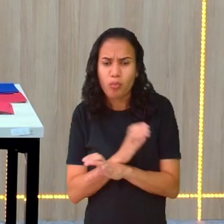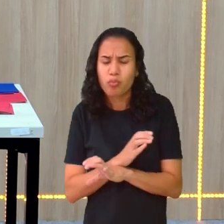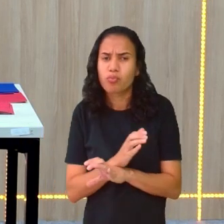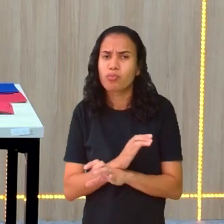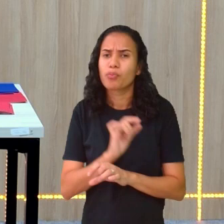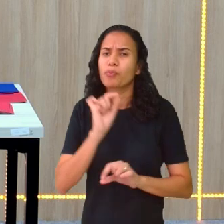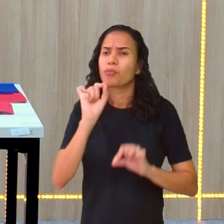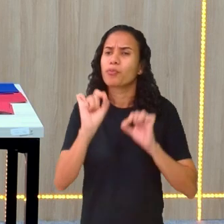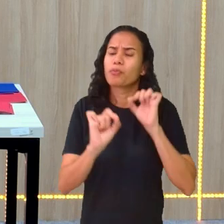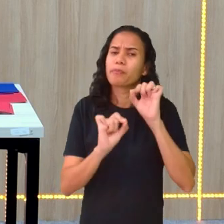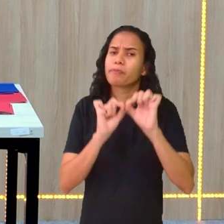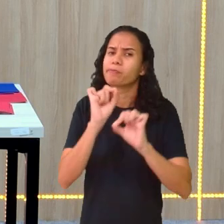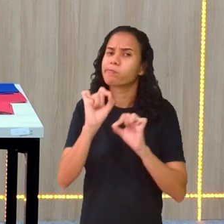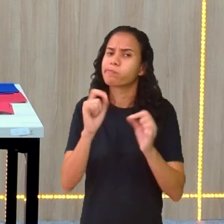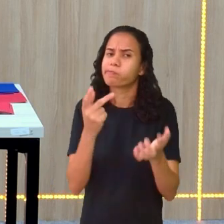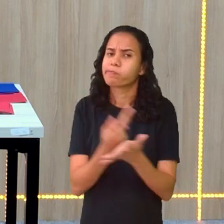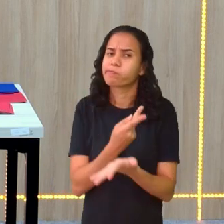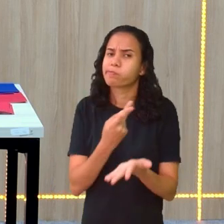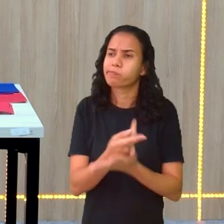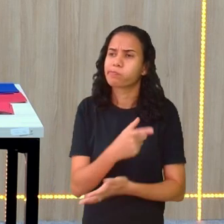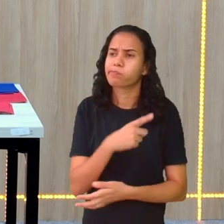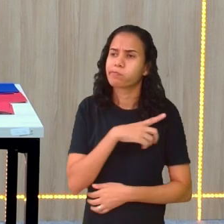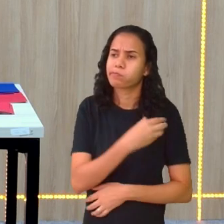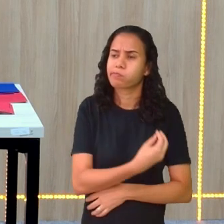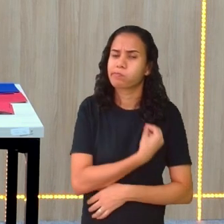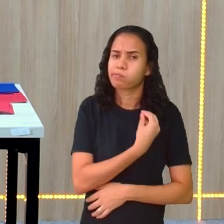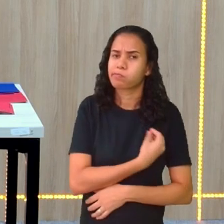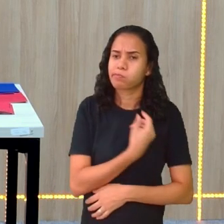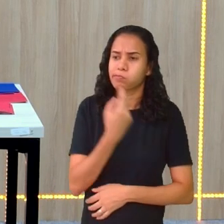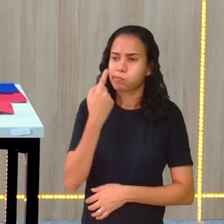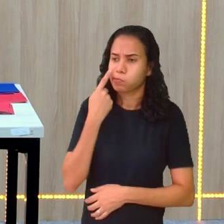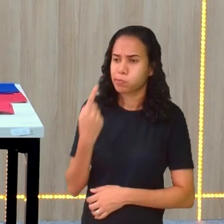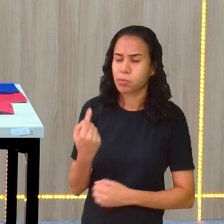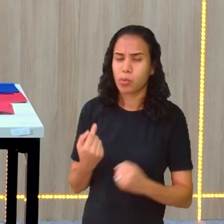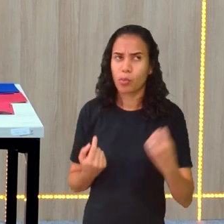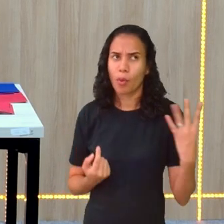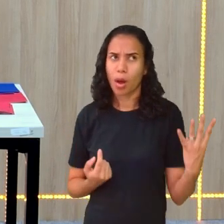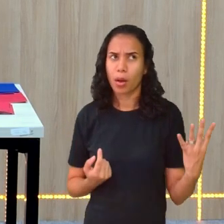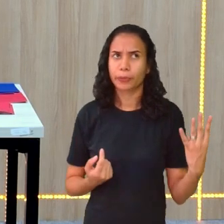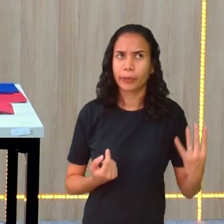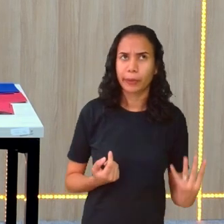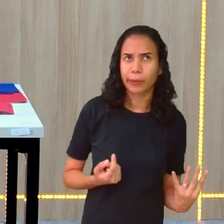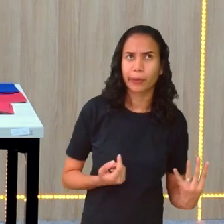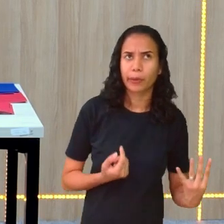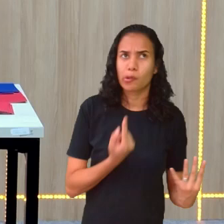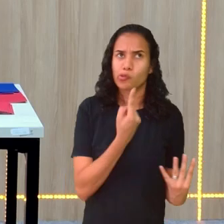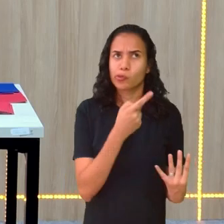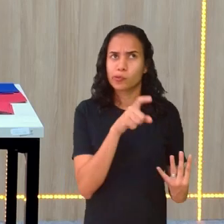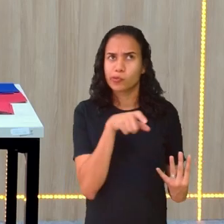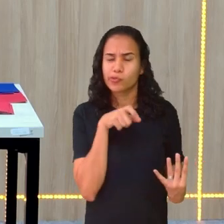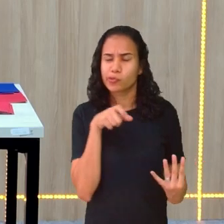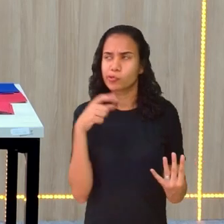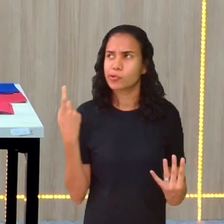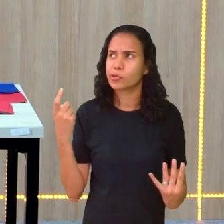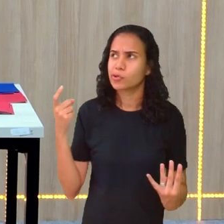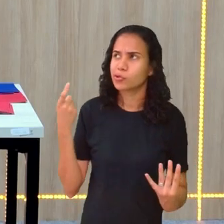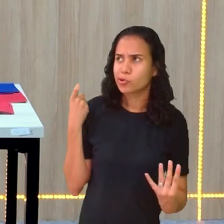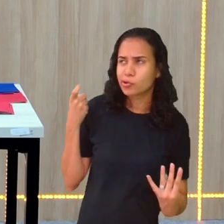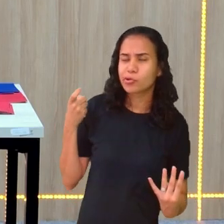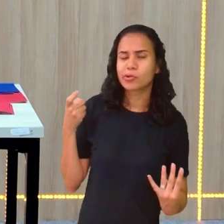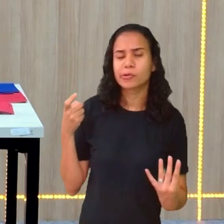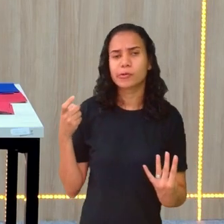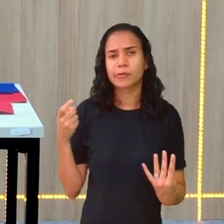que eu tô... O que que tá de errado? Esse lado, os quatro tá aqui, um x aqui, outro x aqui.